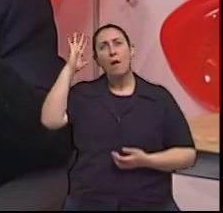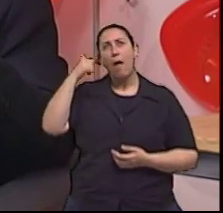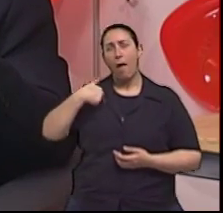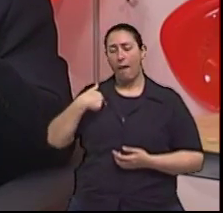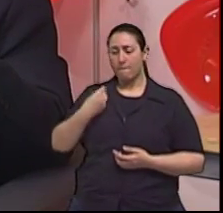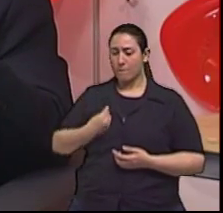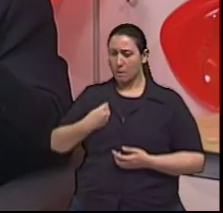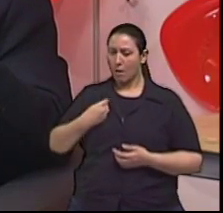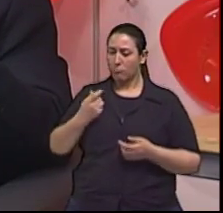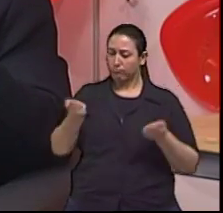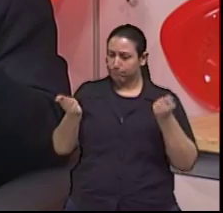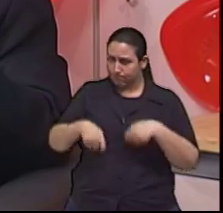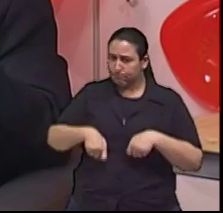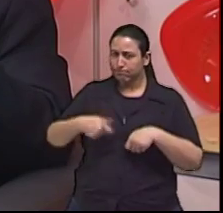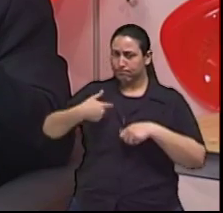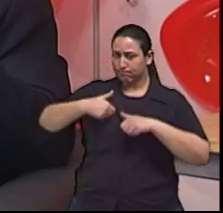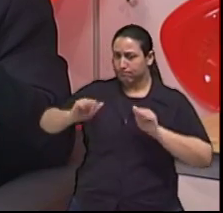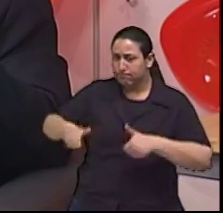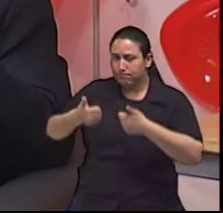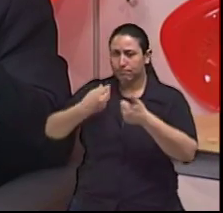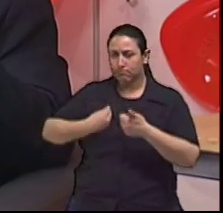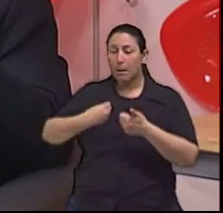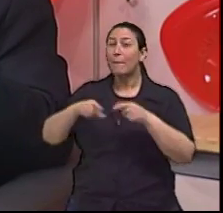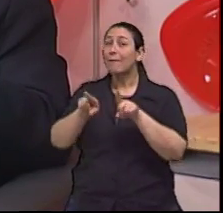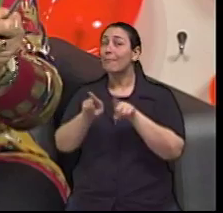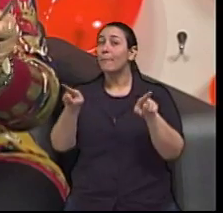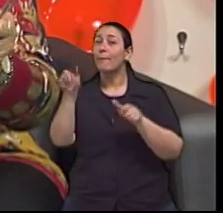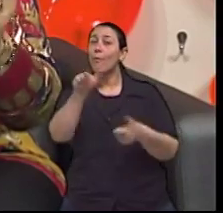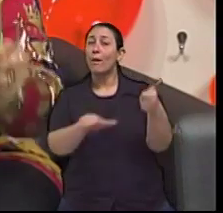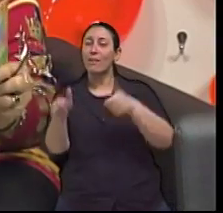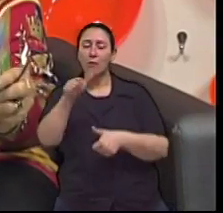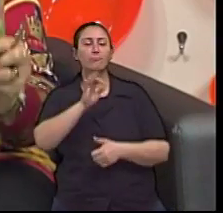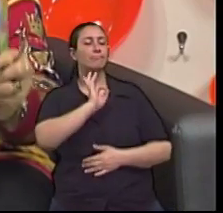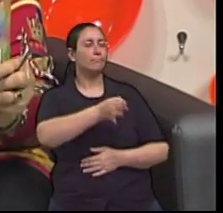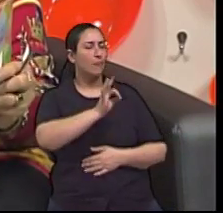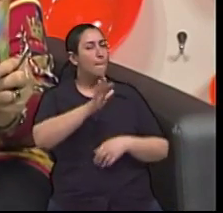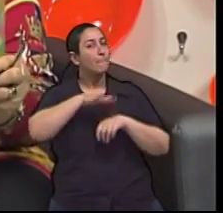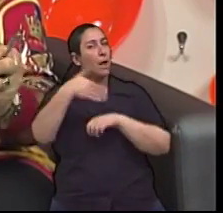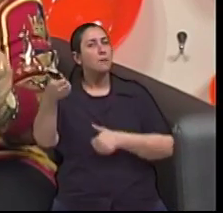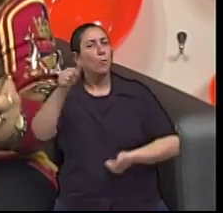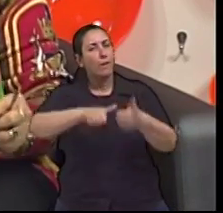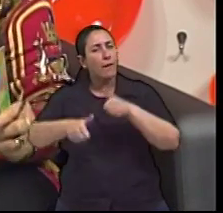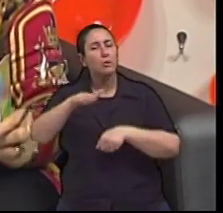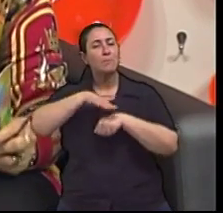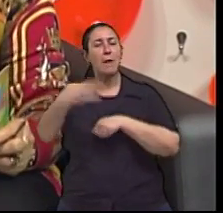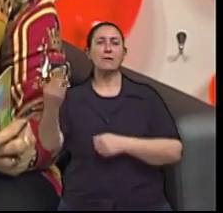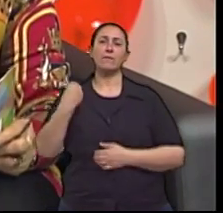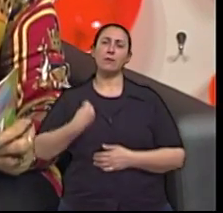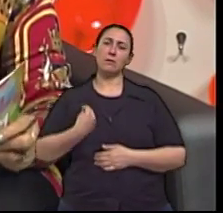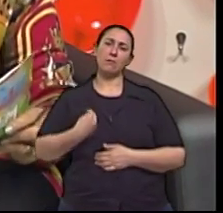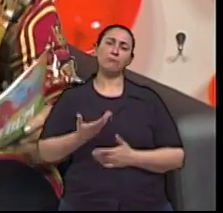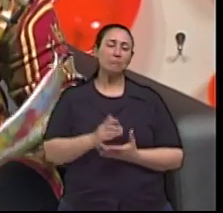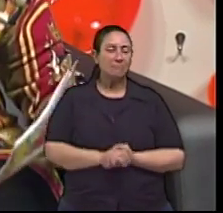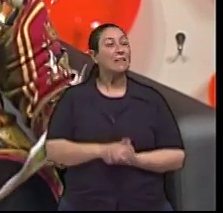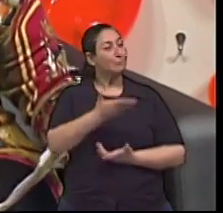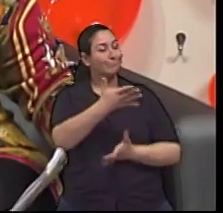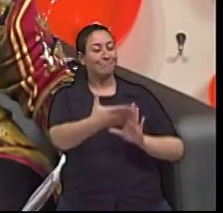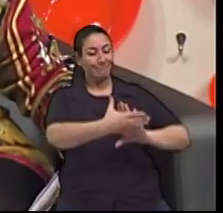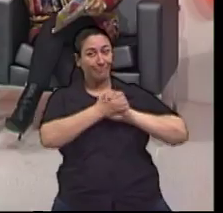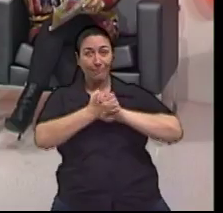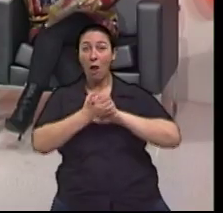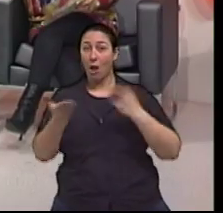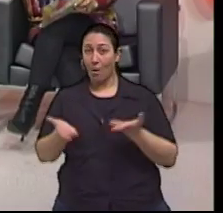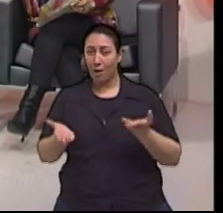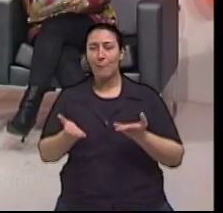vida, mas também em termos de qualidade de vida. que é isso que a gente quer. Mais vida com mais qualidade. Doutor, eu vou querer que o senhor me dê sua mão esquerda, mão